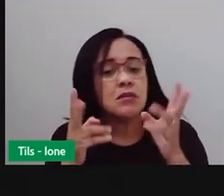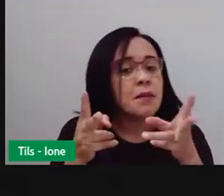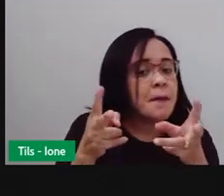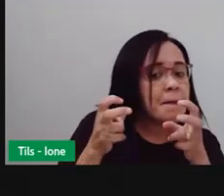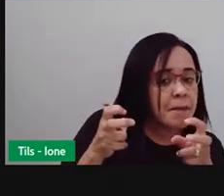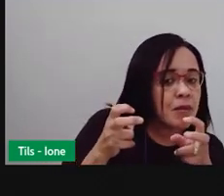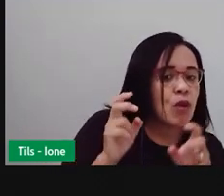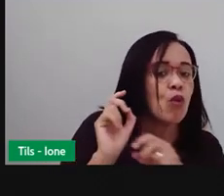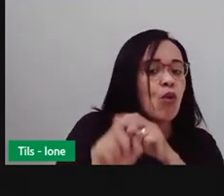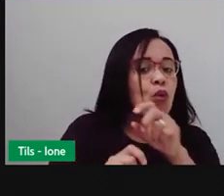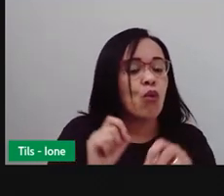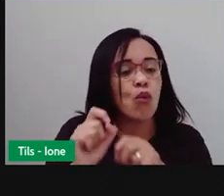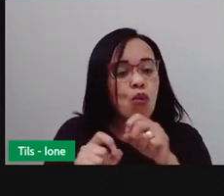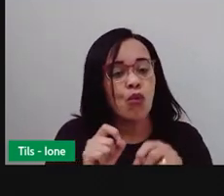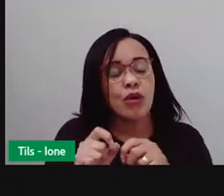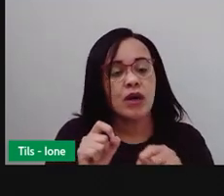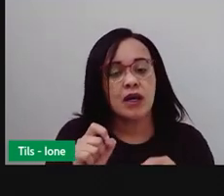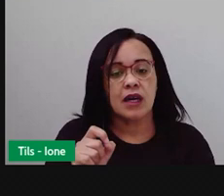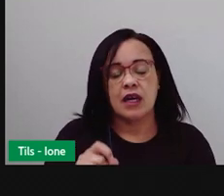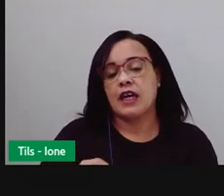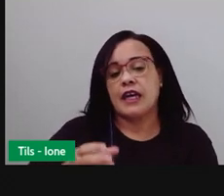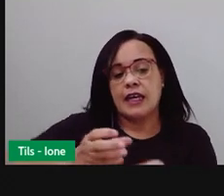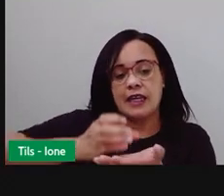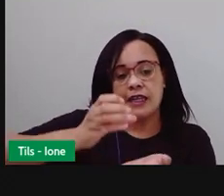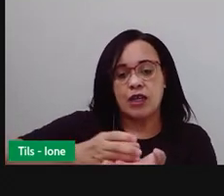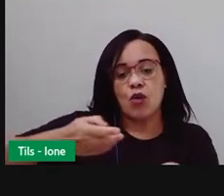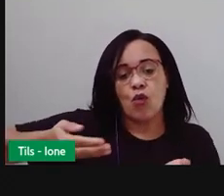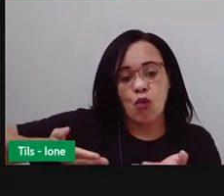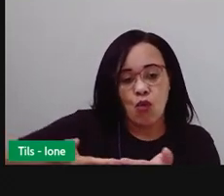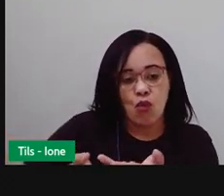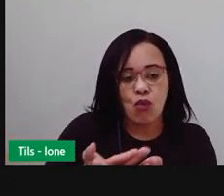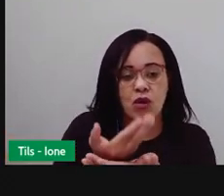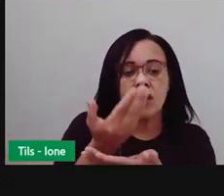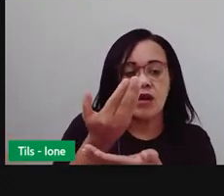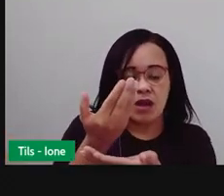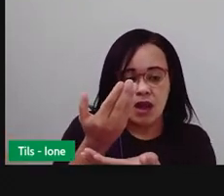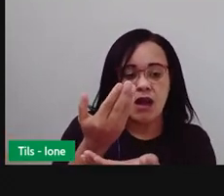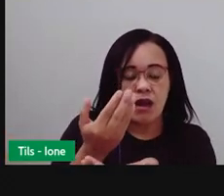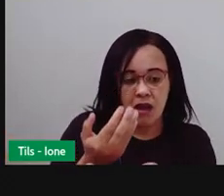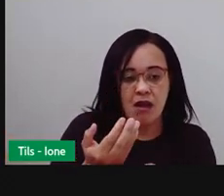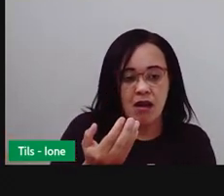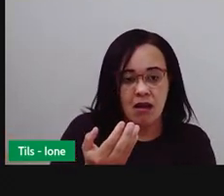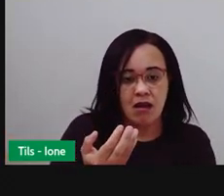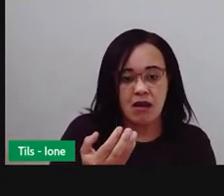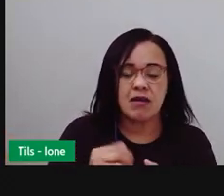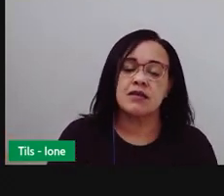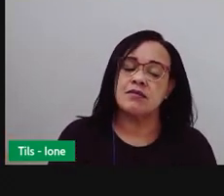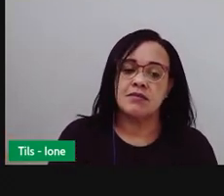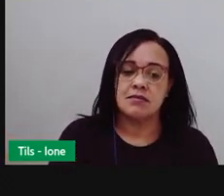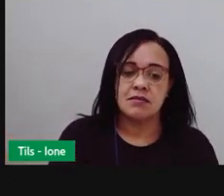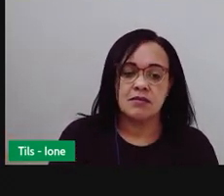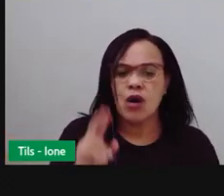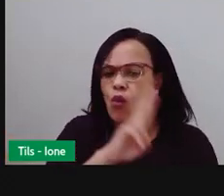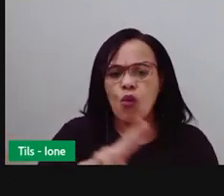usadas, né? Xícara, colher, são medidas que não são convencionais?